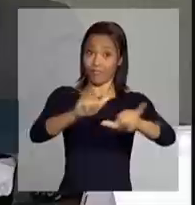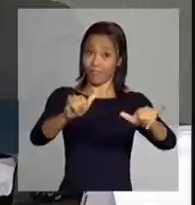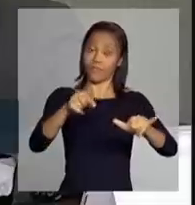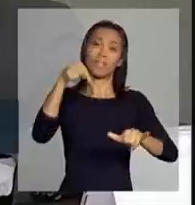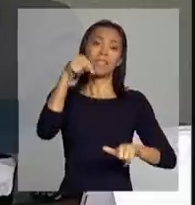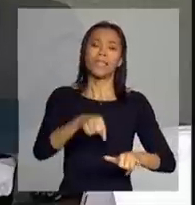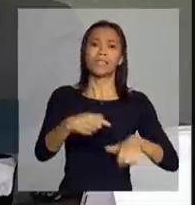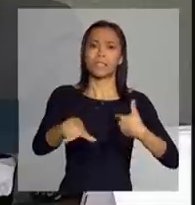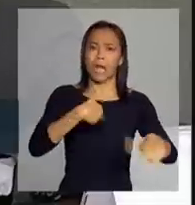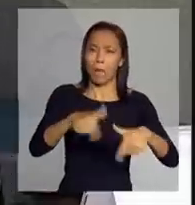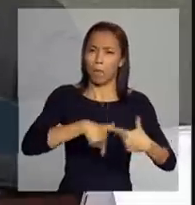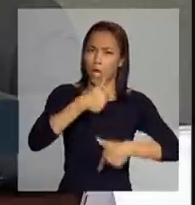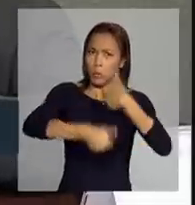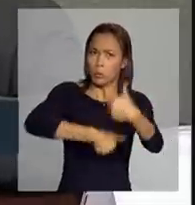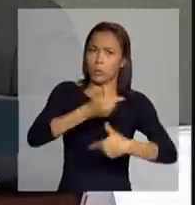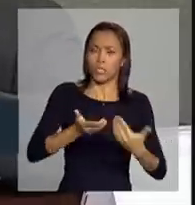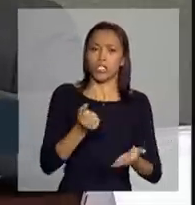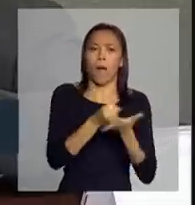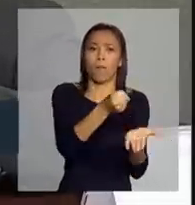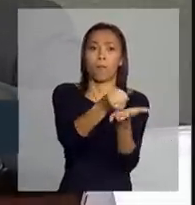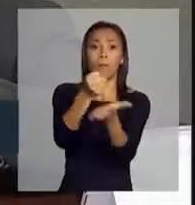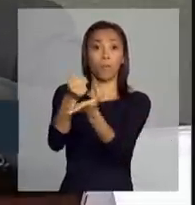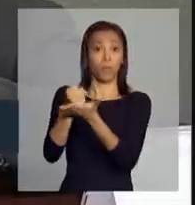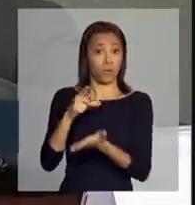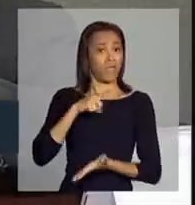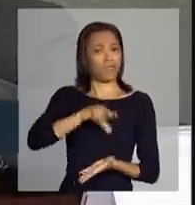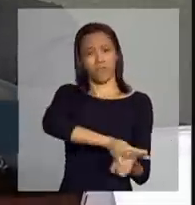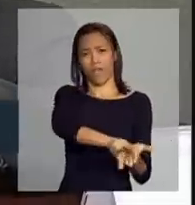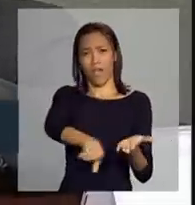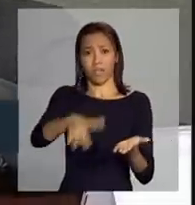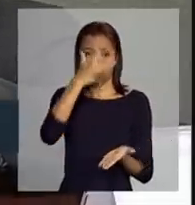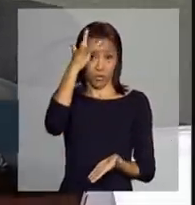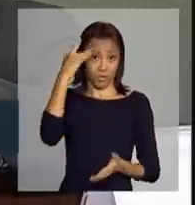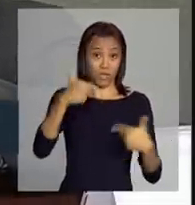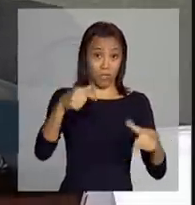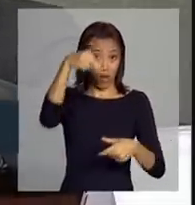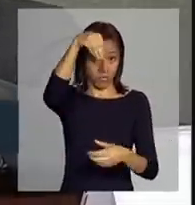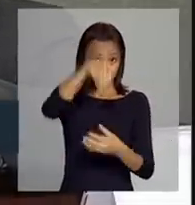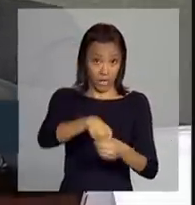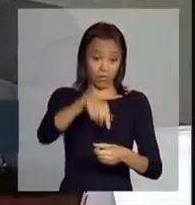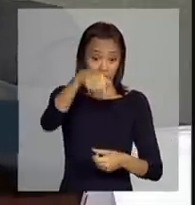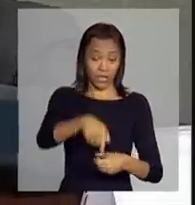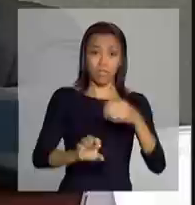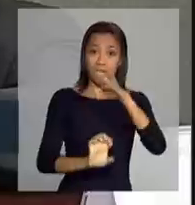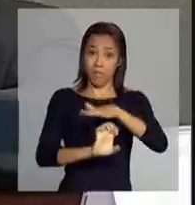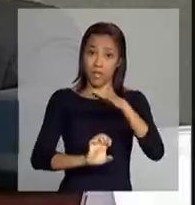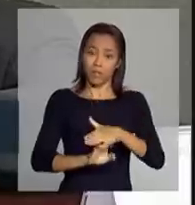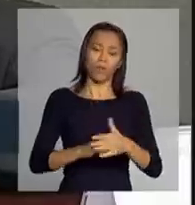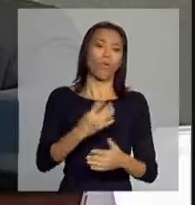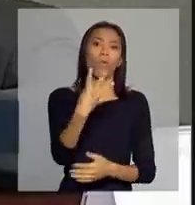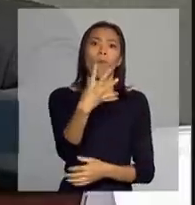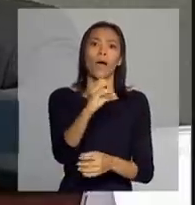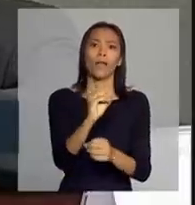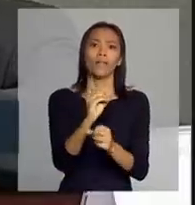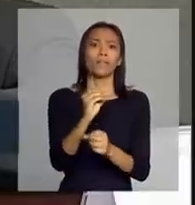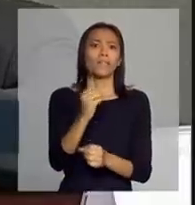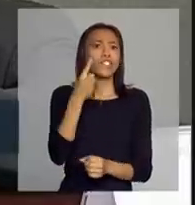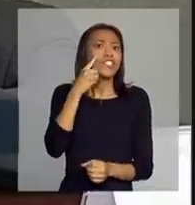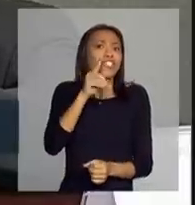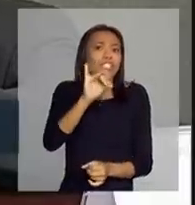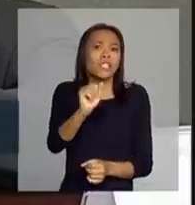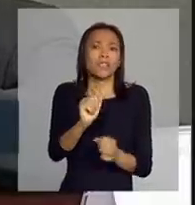operação de emergência, em que temos vários funcionários dessa empresa, até com 40 dias longe de sua